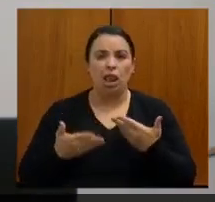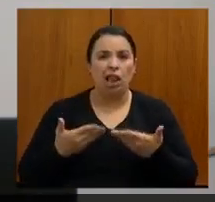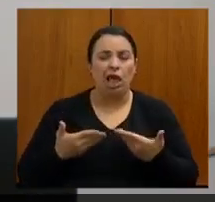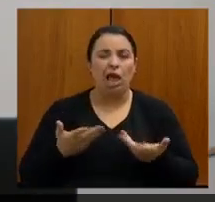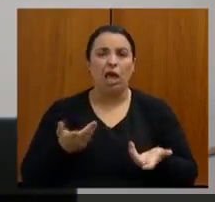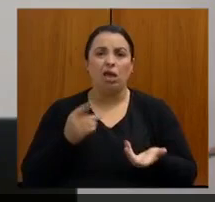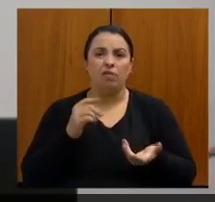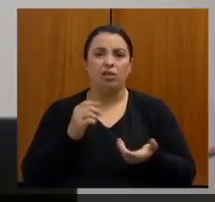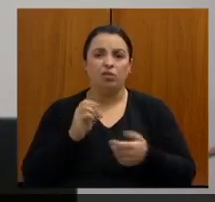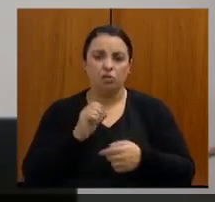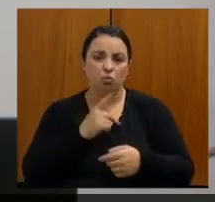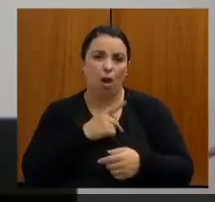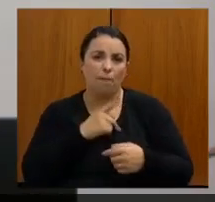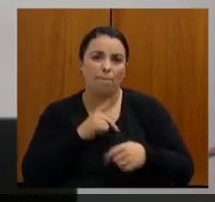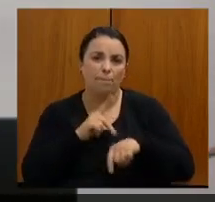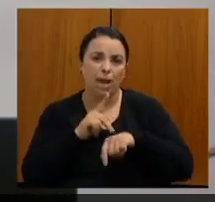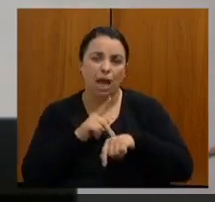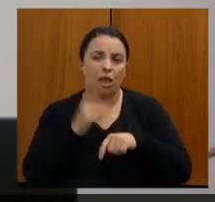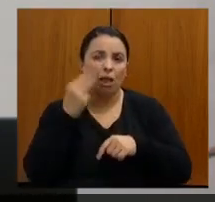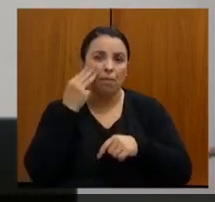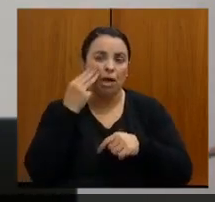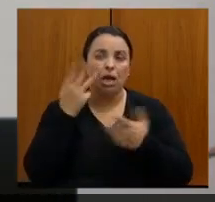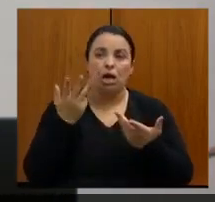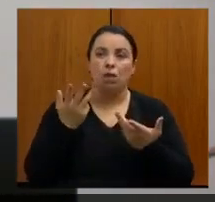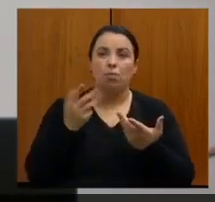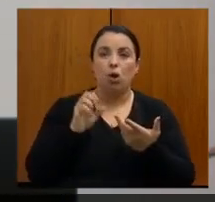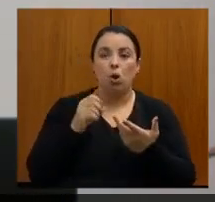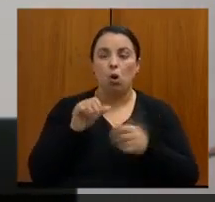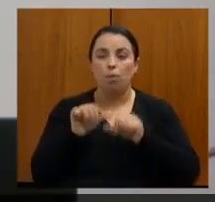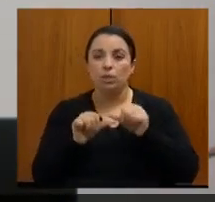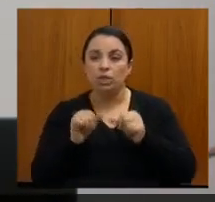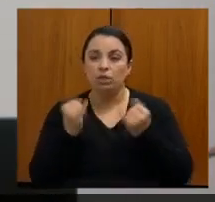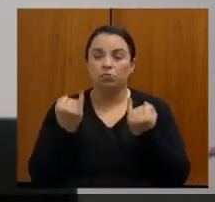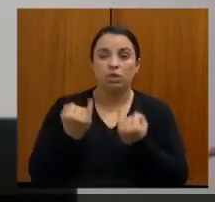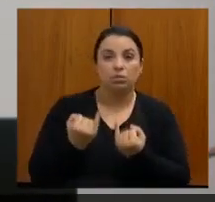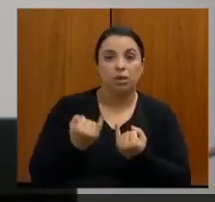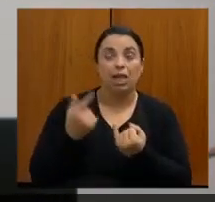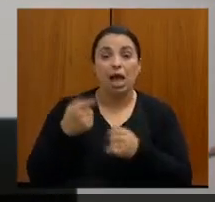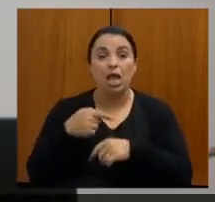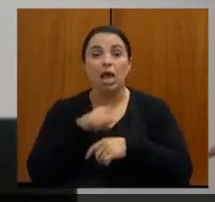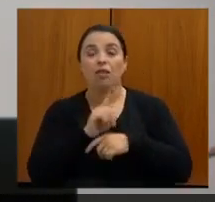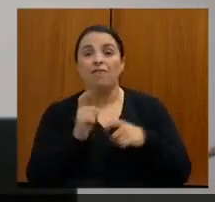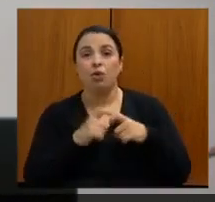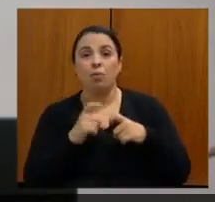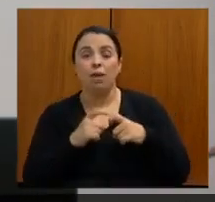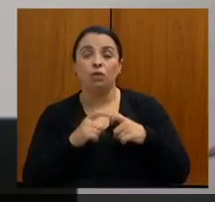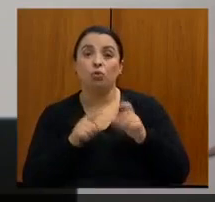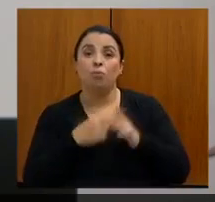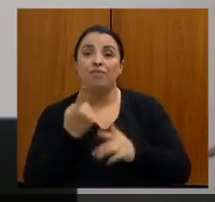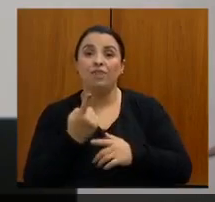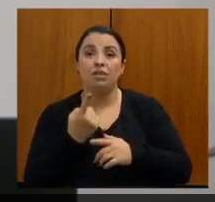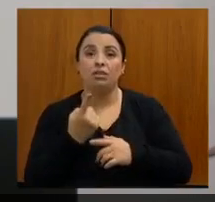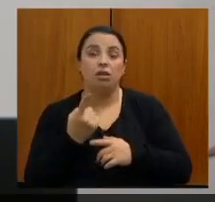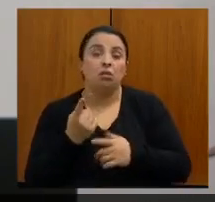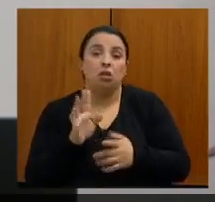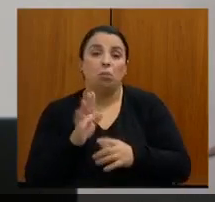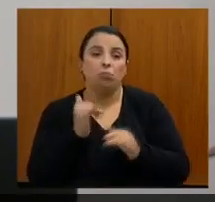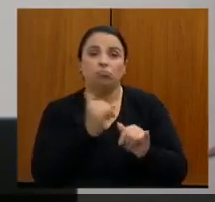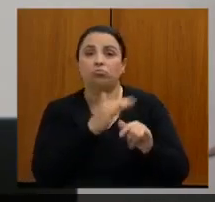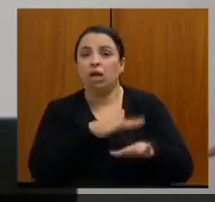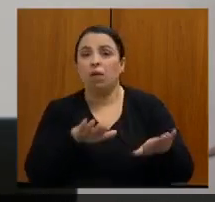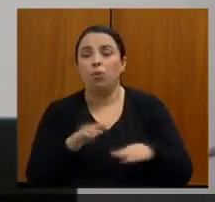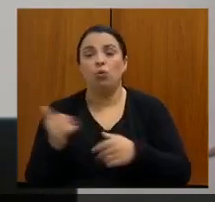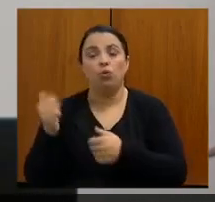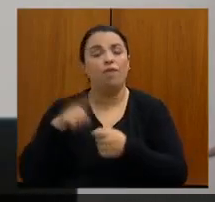na mama, ou uma alteração, um emagrecimento, ele vai ao médico e, às vezes, não volta mais. Mas, se naquele momento que ele